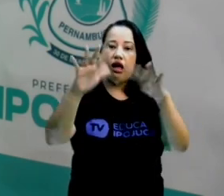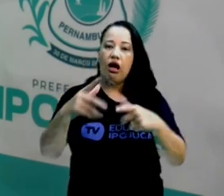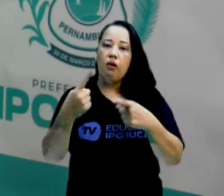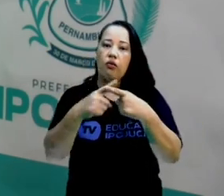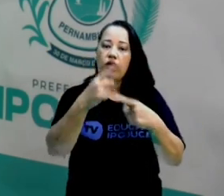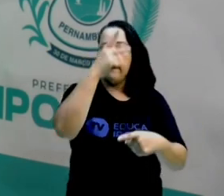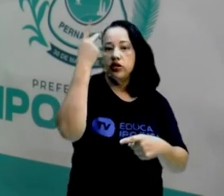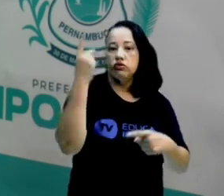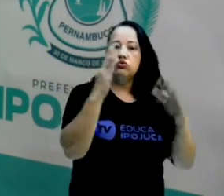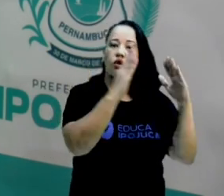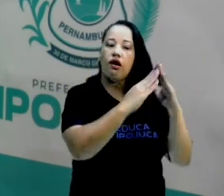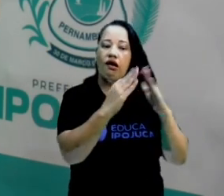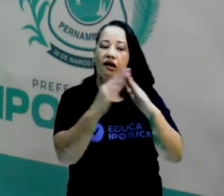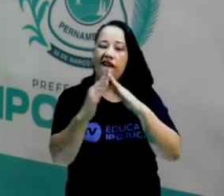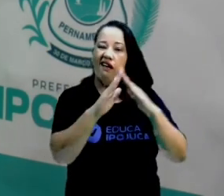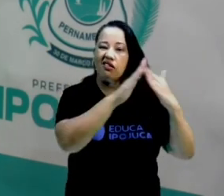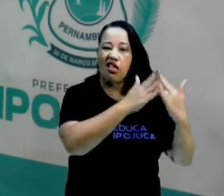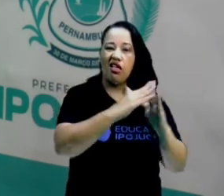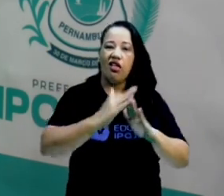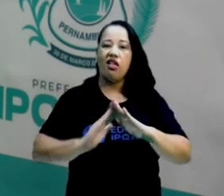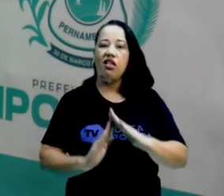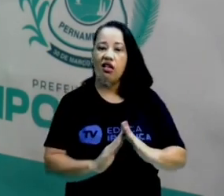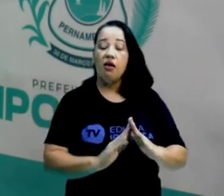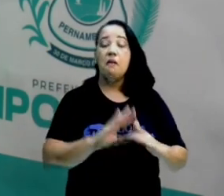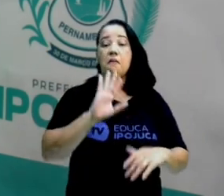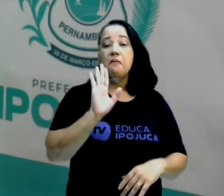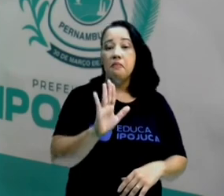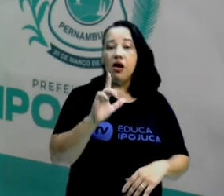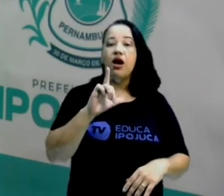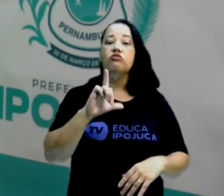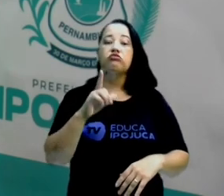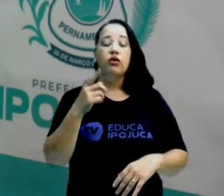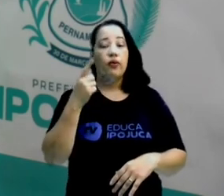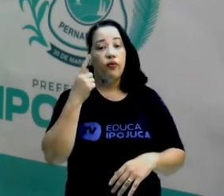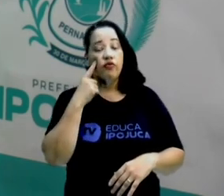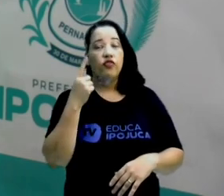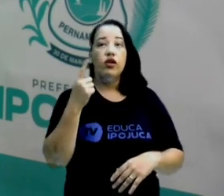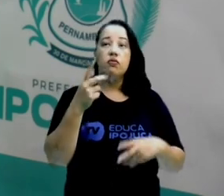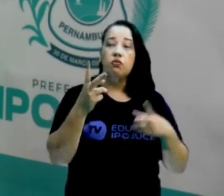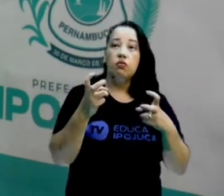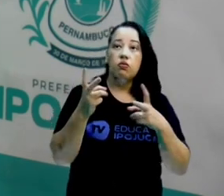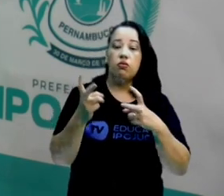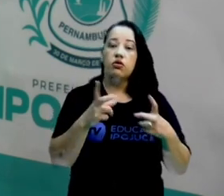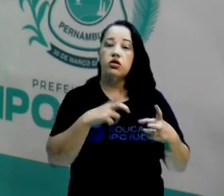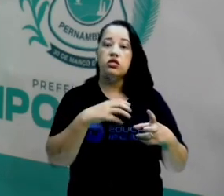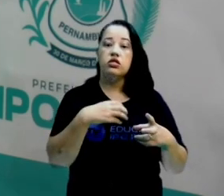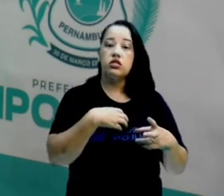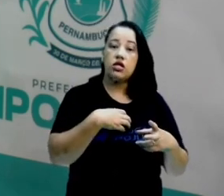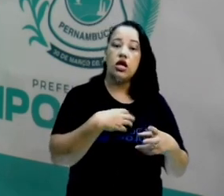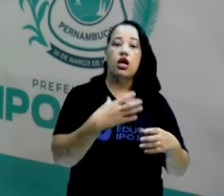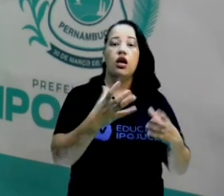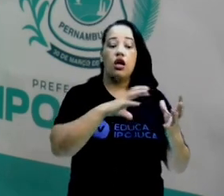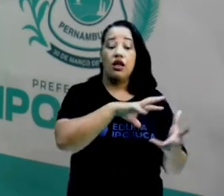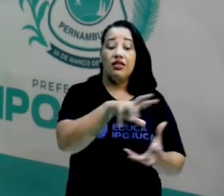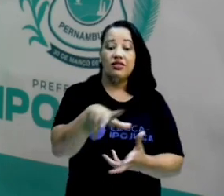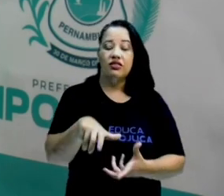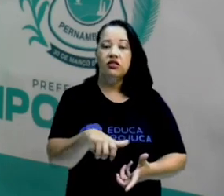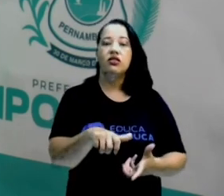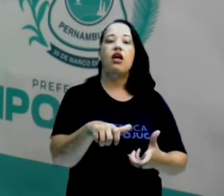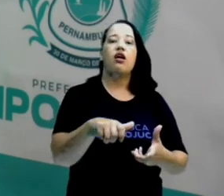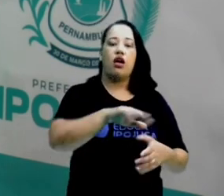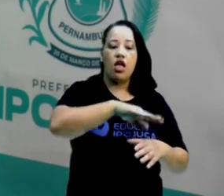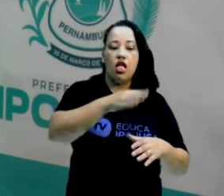que moram perto, das pessoas que moram nesses locais. Mas quando a gente leva em consideração a formação da terra, o relevo,